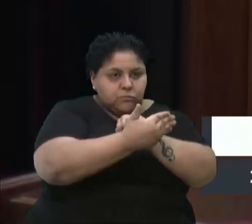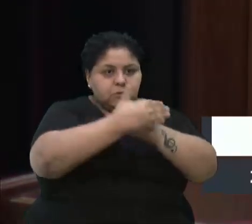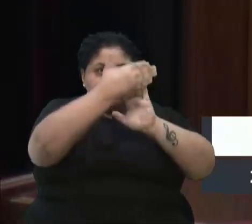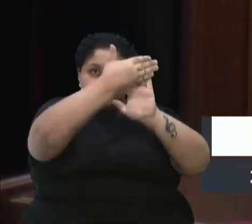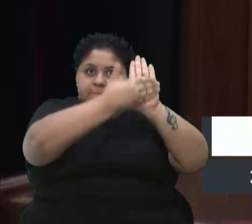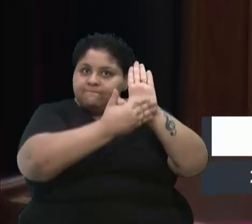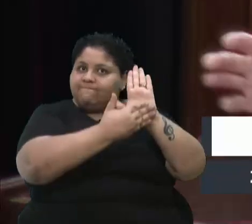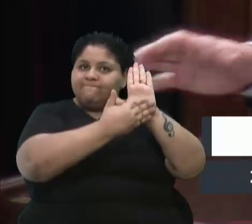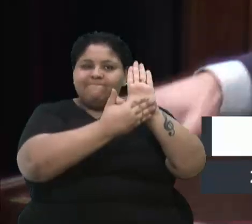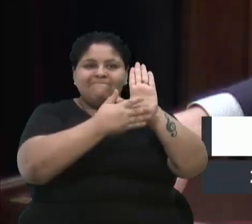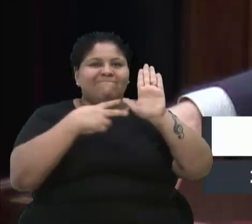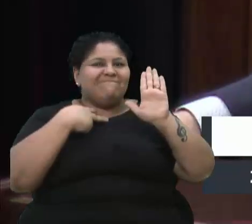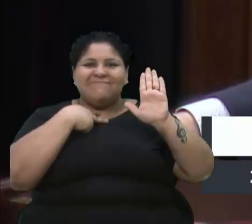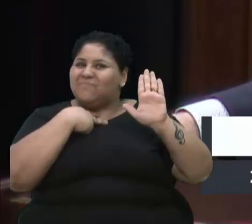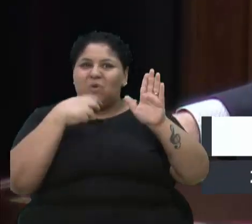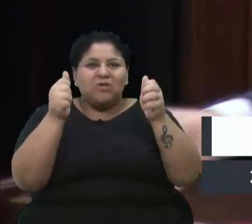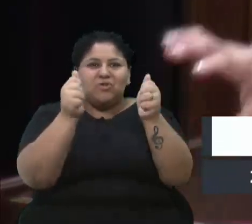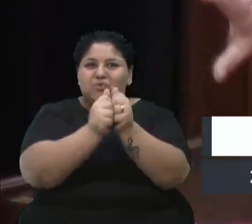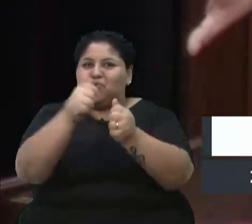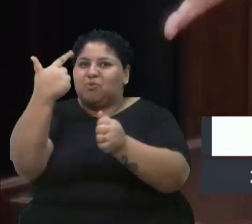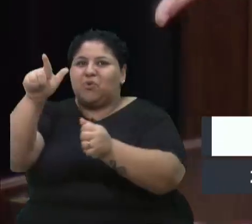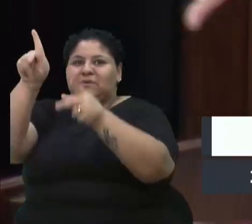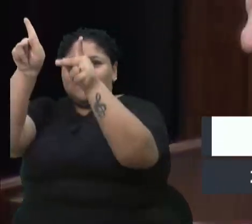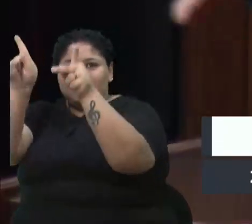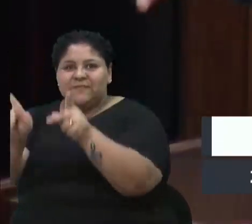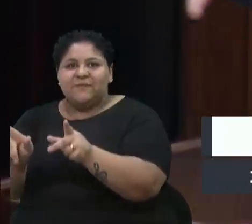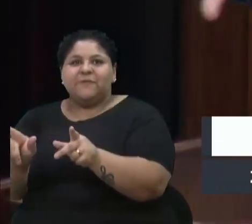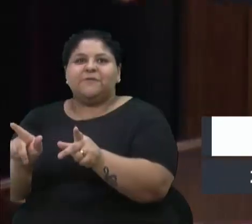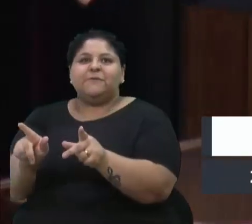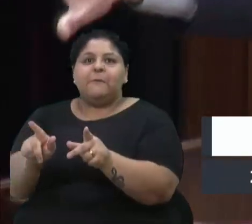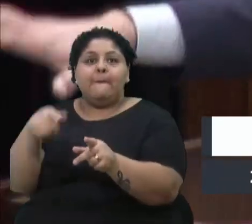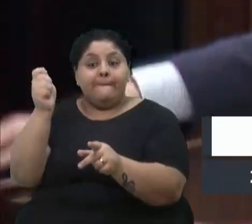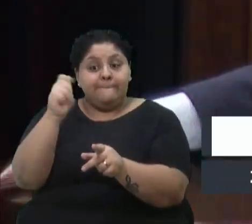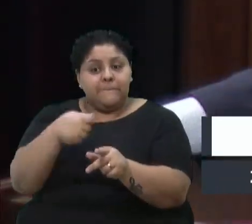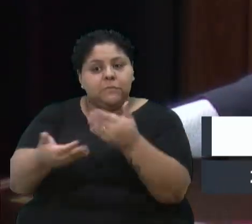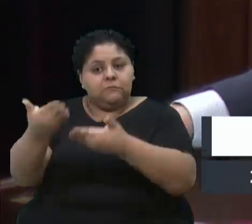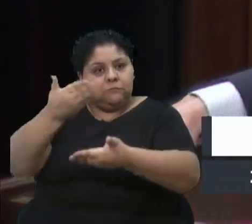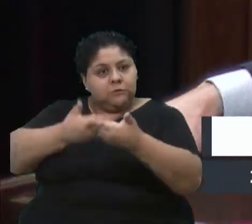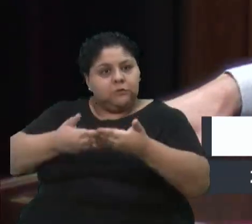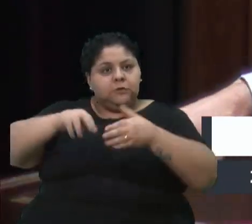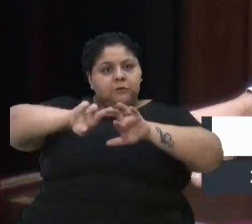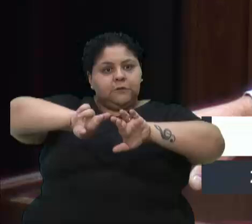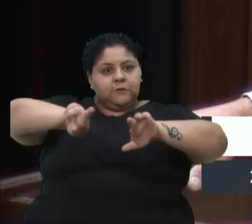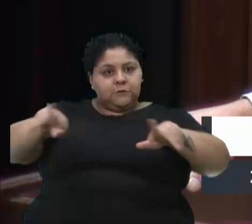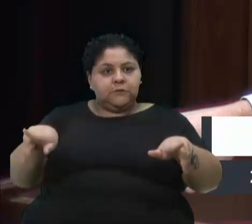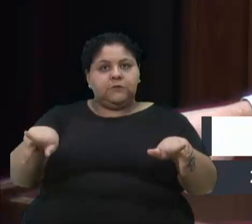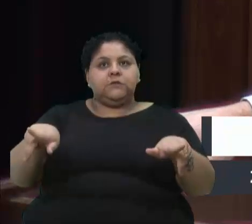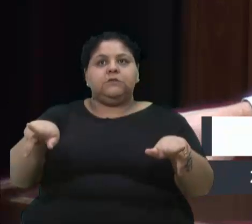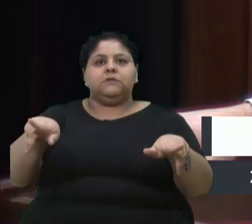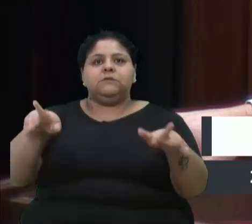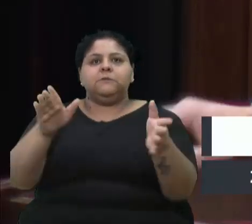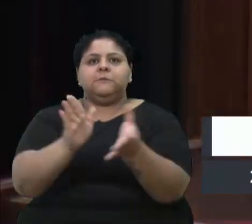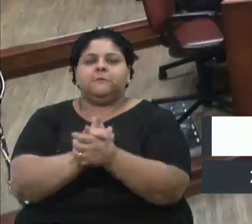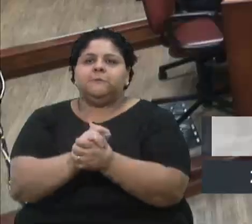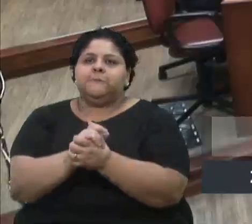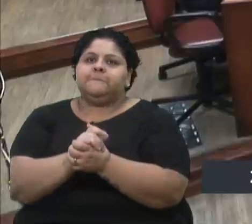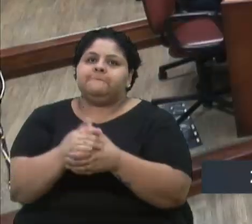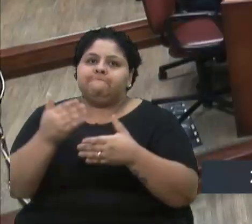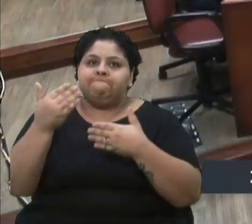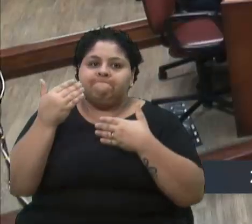não pode estar ali no meio dos demais. Tem que ter um atendimento diferenciado. Por gentileza, seu à parte, vereador Rafael.